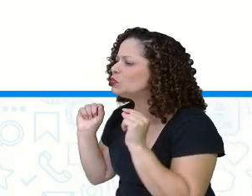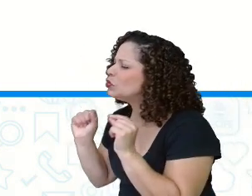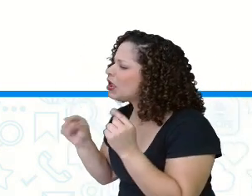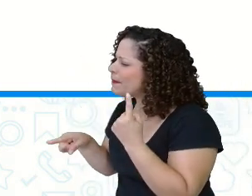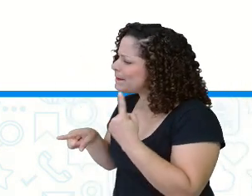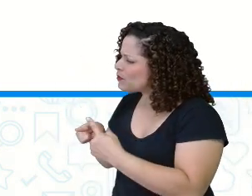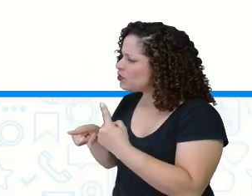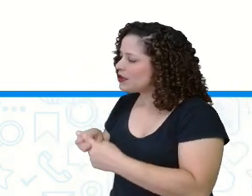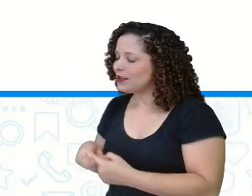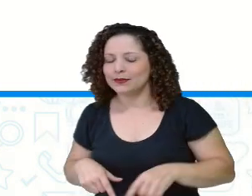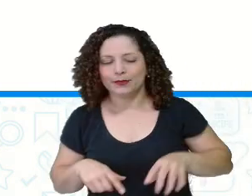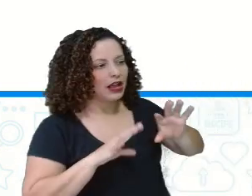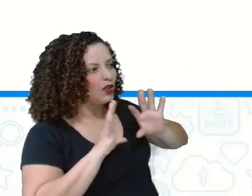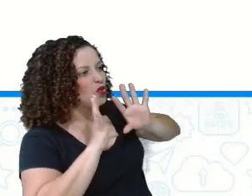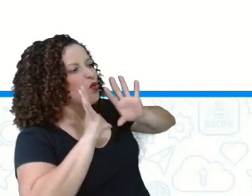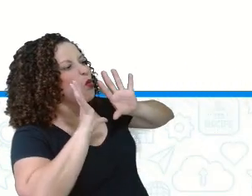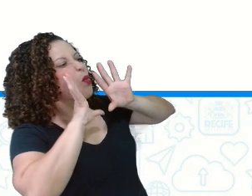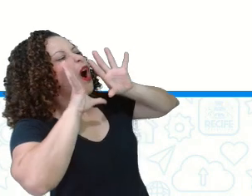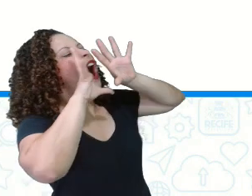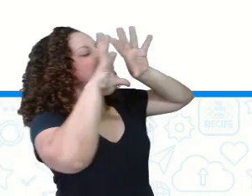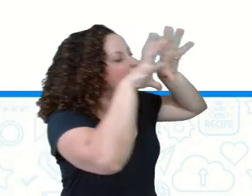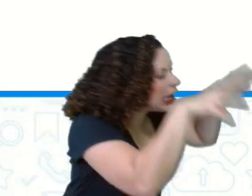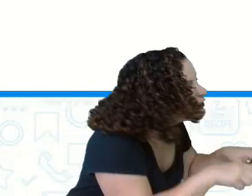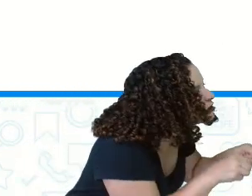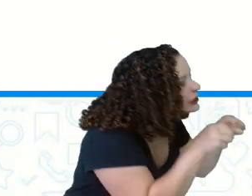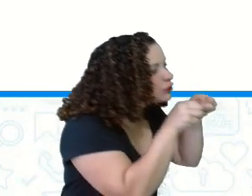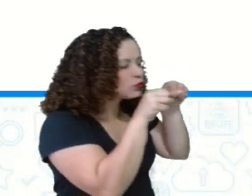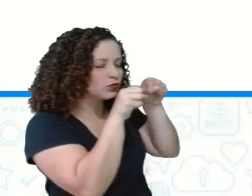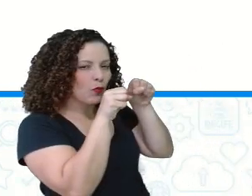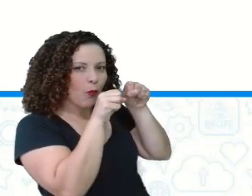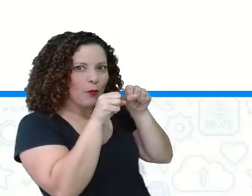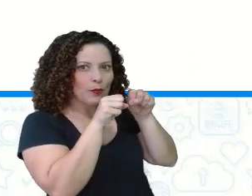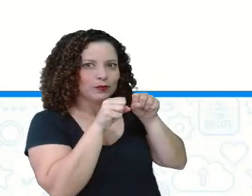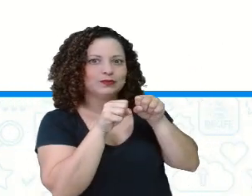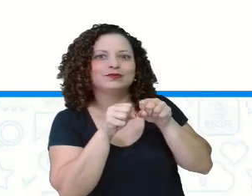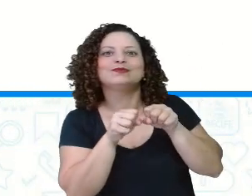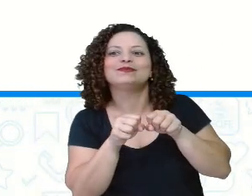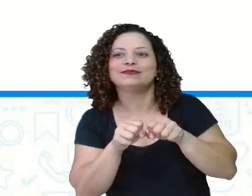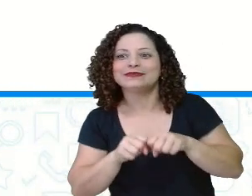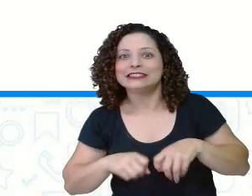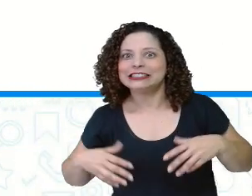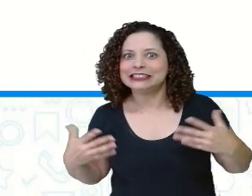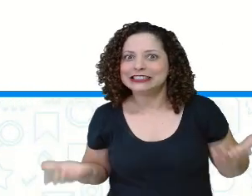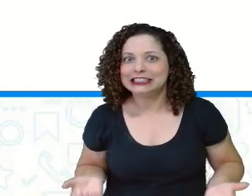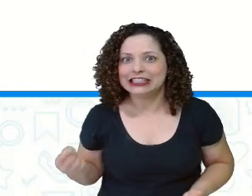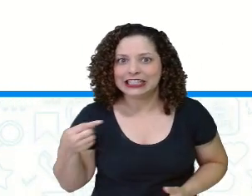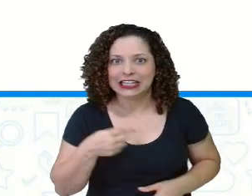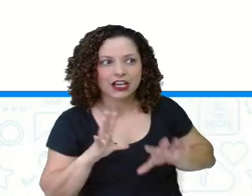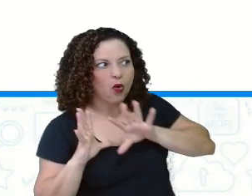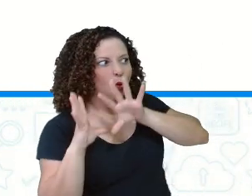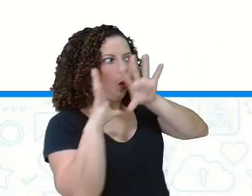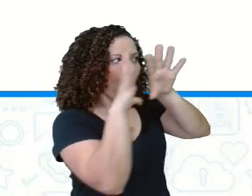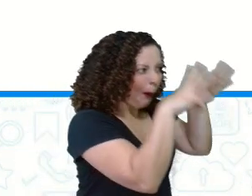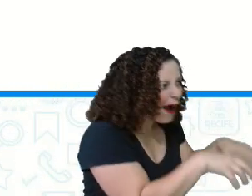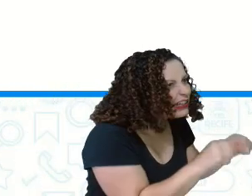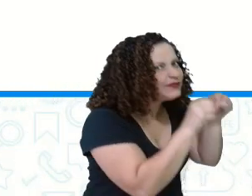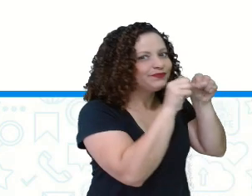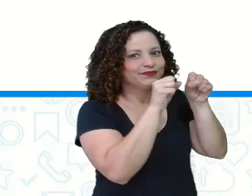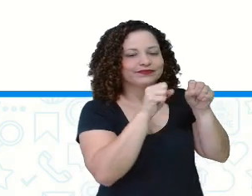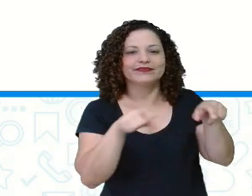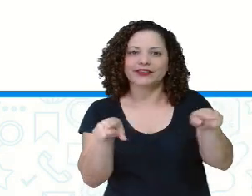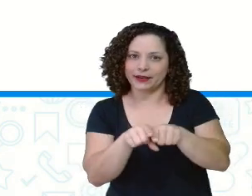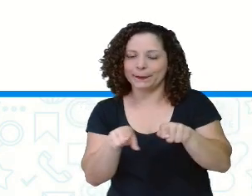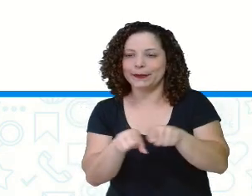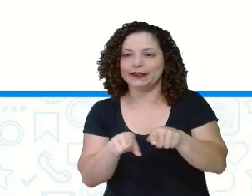para comer você a ele. Em cima da Chapeuzinho Vermelho. E provavelmente ele come a Chapeuzinho Vermelho também.